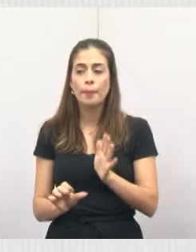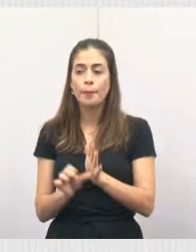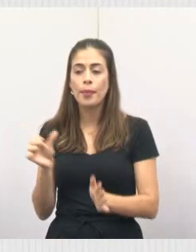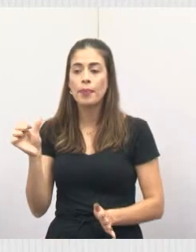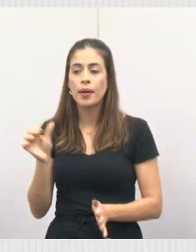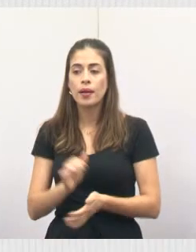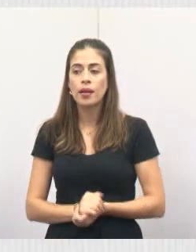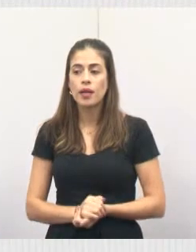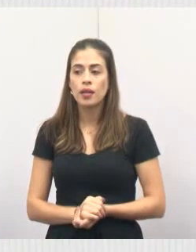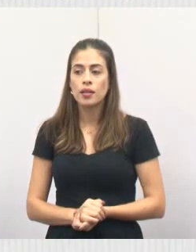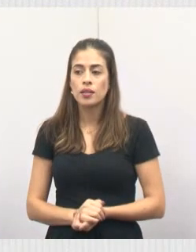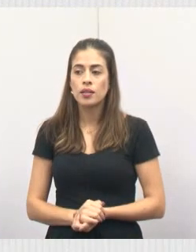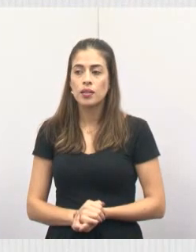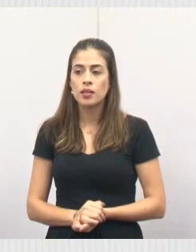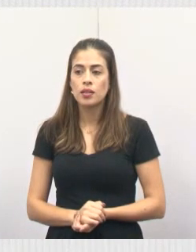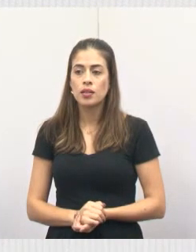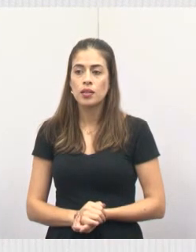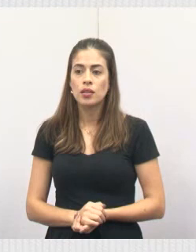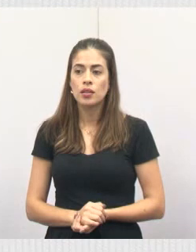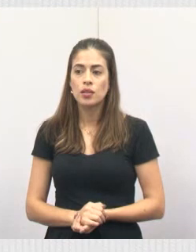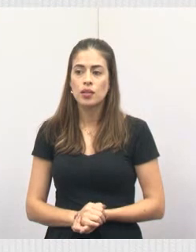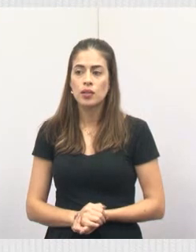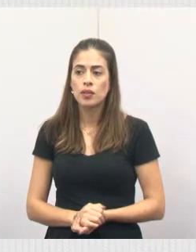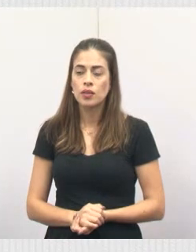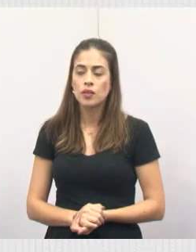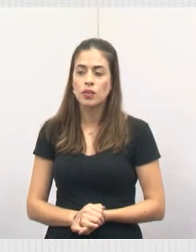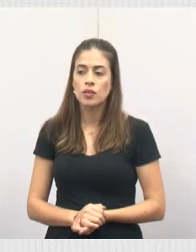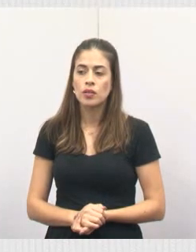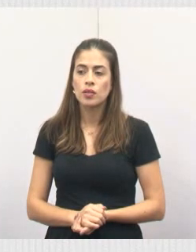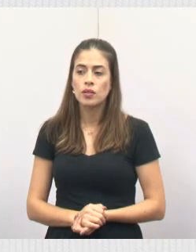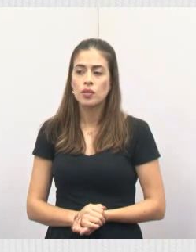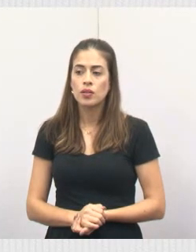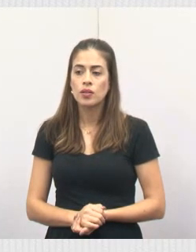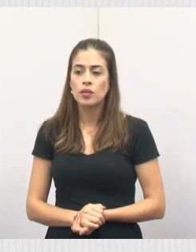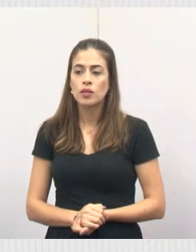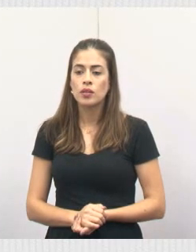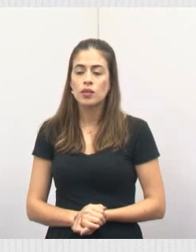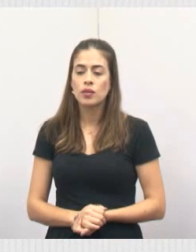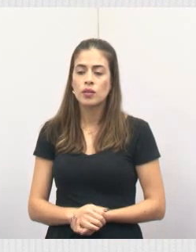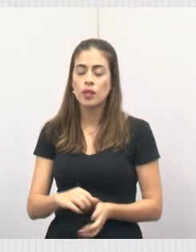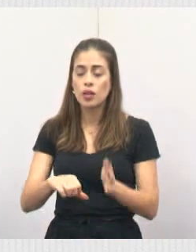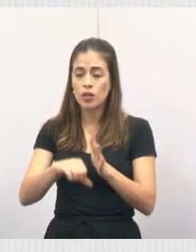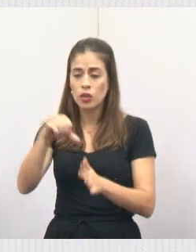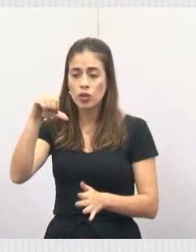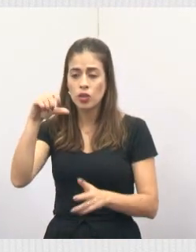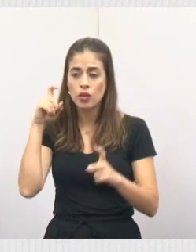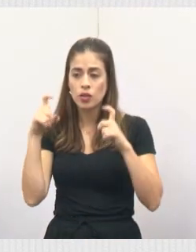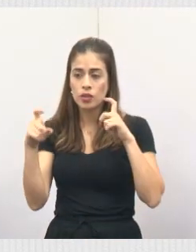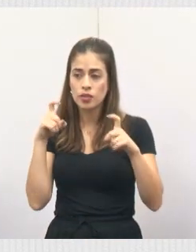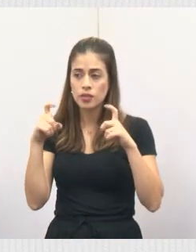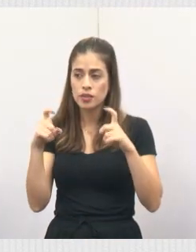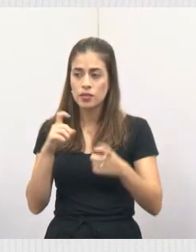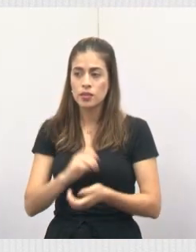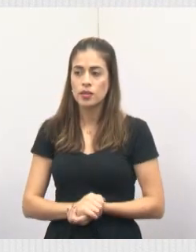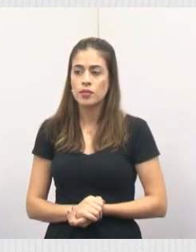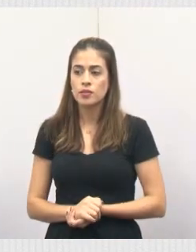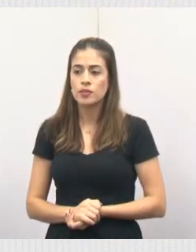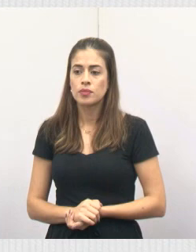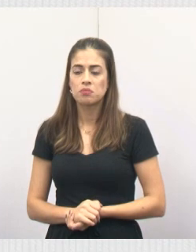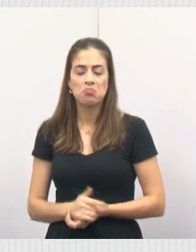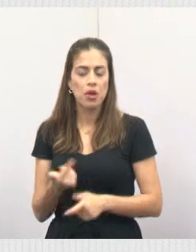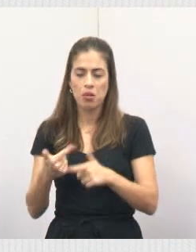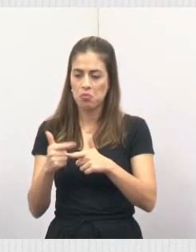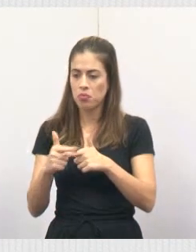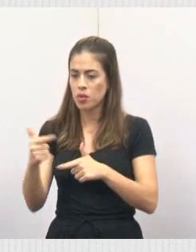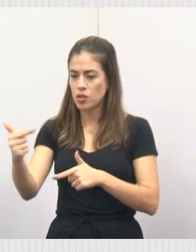primeiro slide, dizendo que nós estamos na nona sessão. Pode deixar, pode deixar isso mesmo, pode deixar, não tem